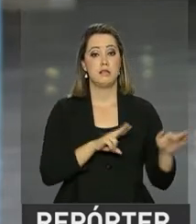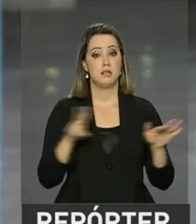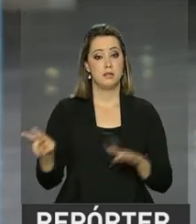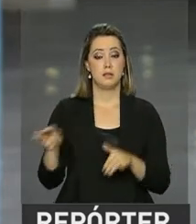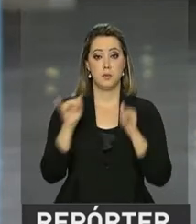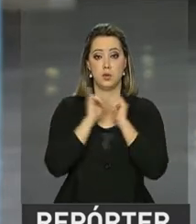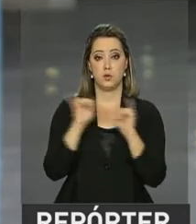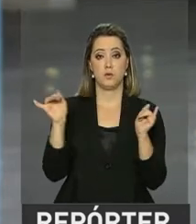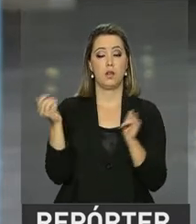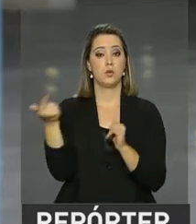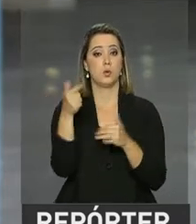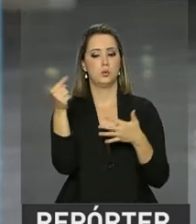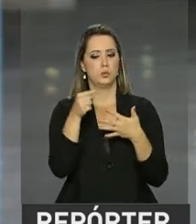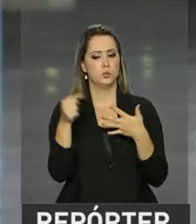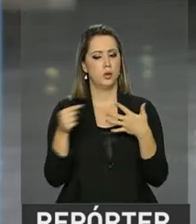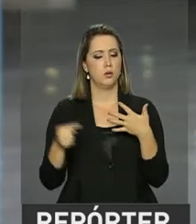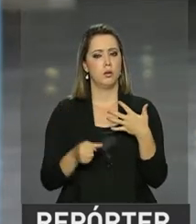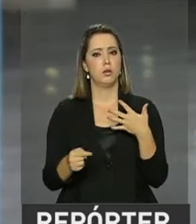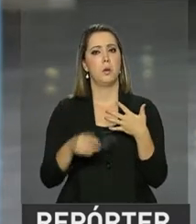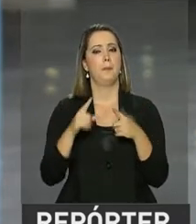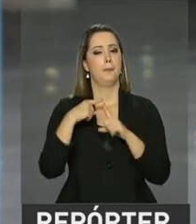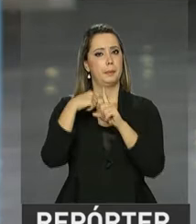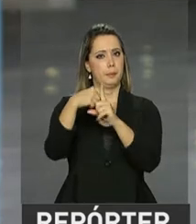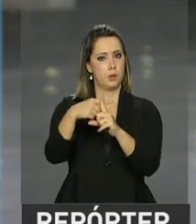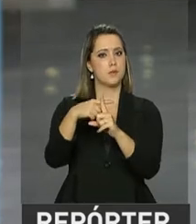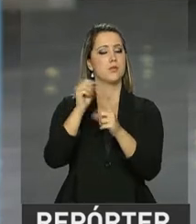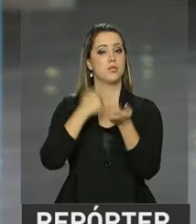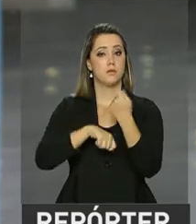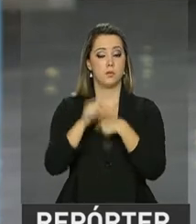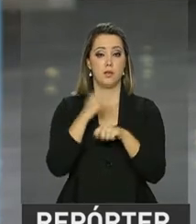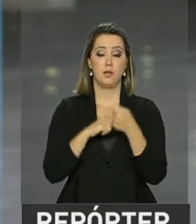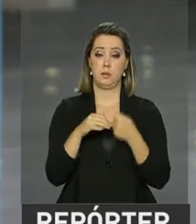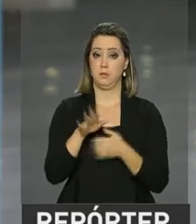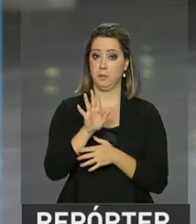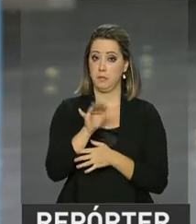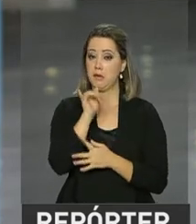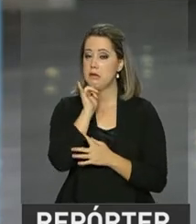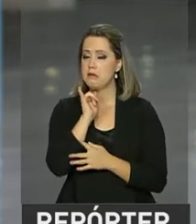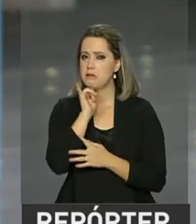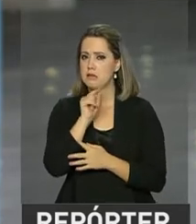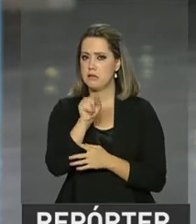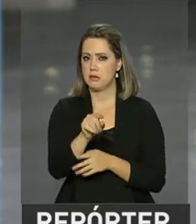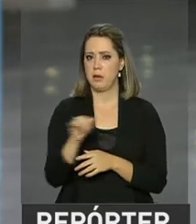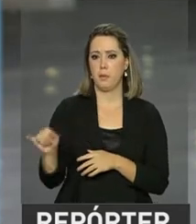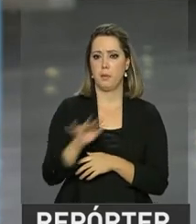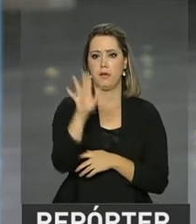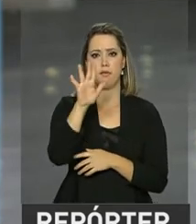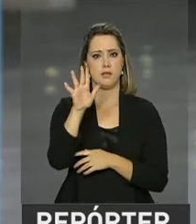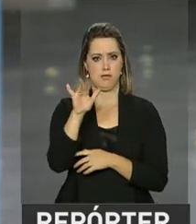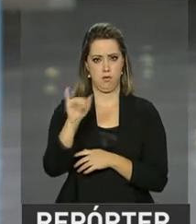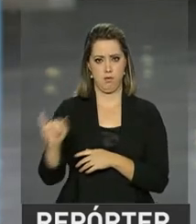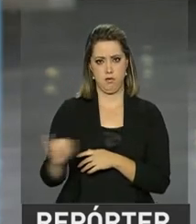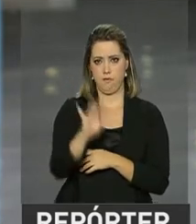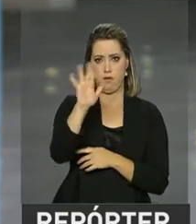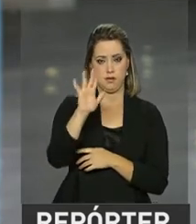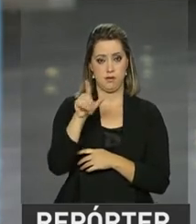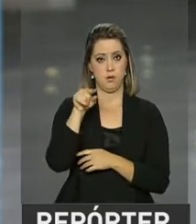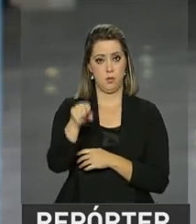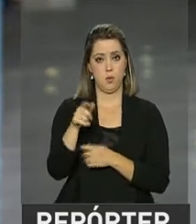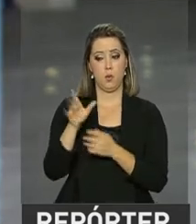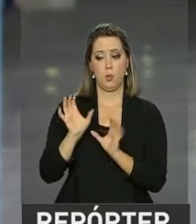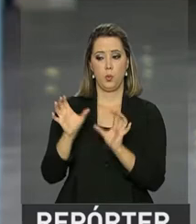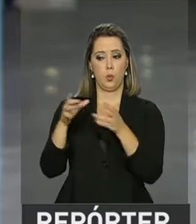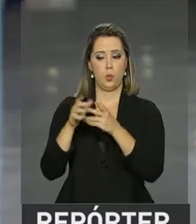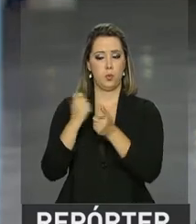divulgados outros indicadores positivos para a economia. Por exemplo, falando ainda da inflação, os economistas